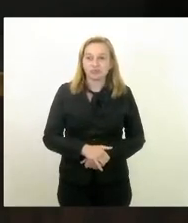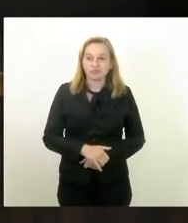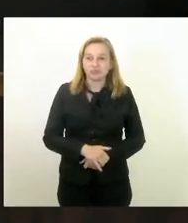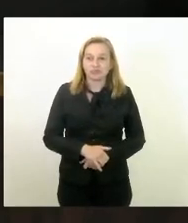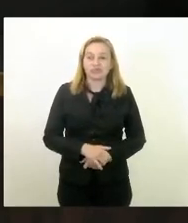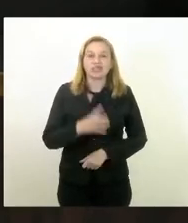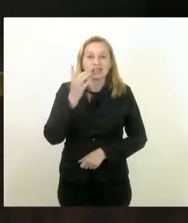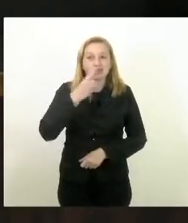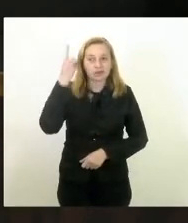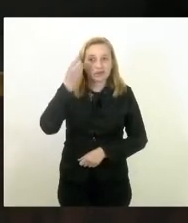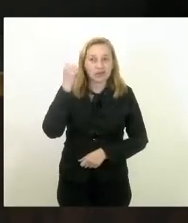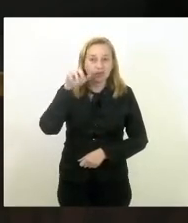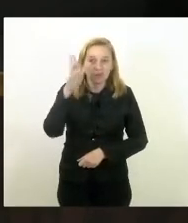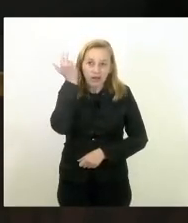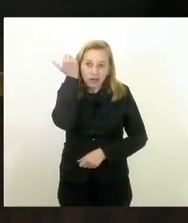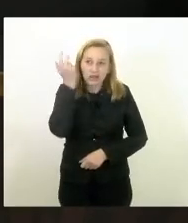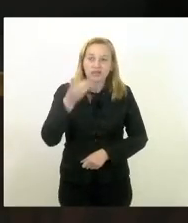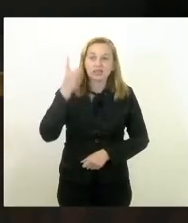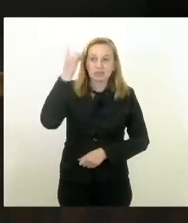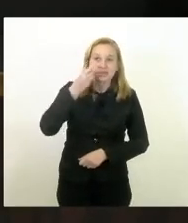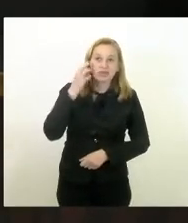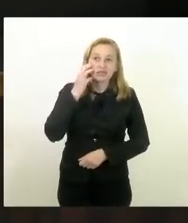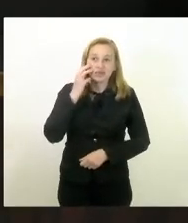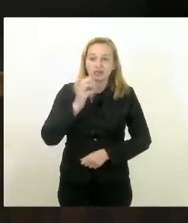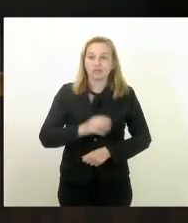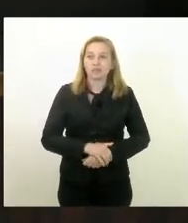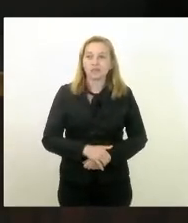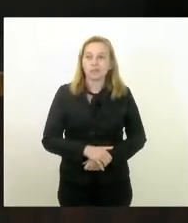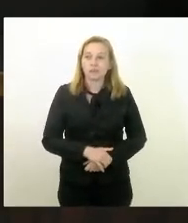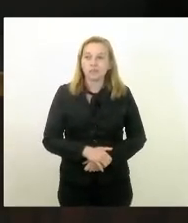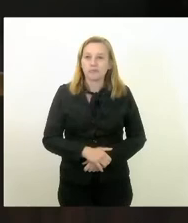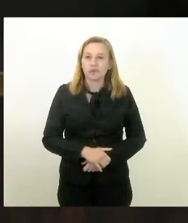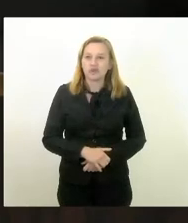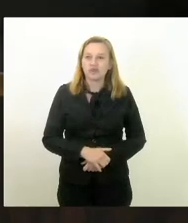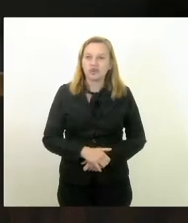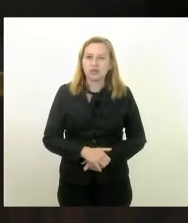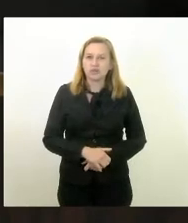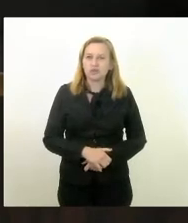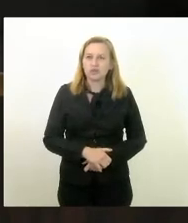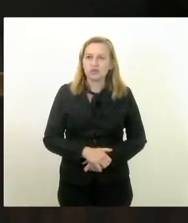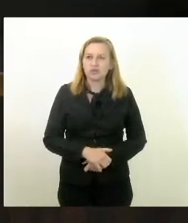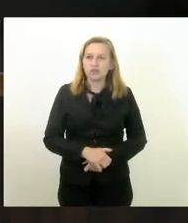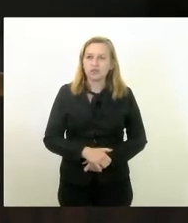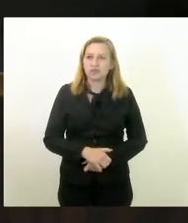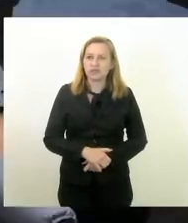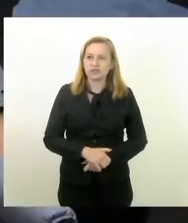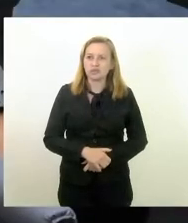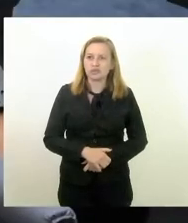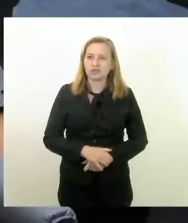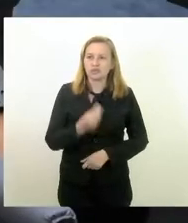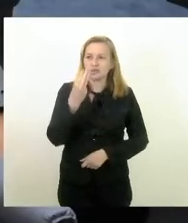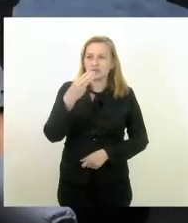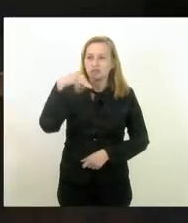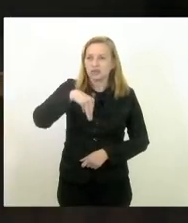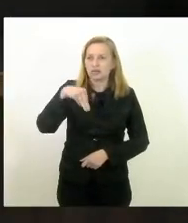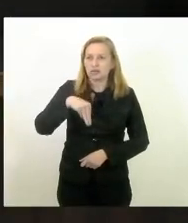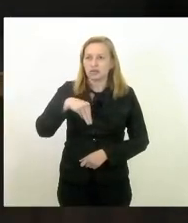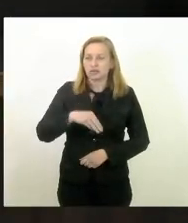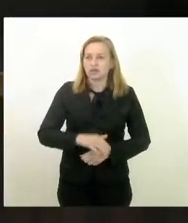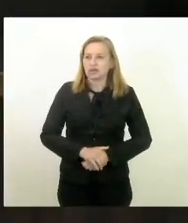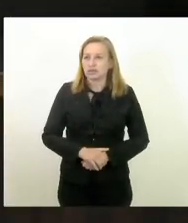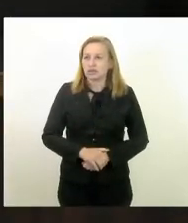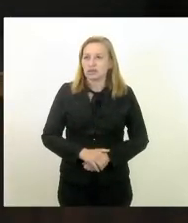deputado Eliomar Coelho deputado Valdeque Carneiro por três minutos nós não vamos ter o expediente final vamos